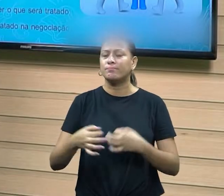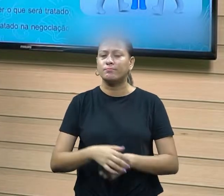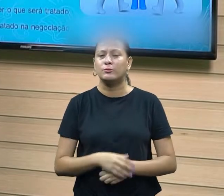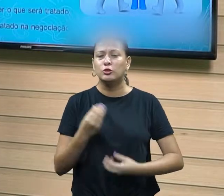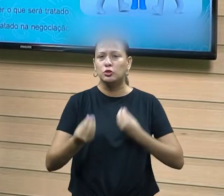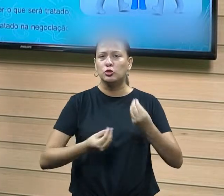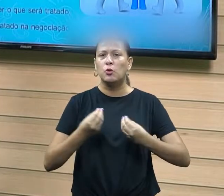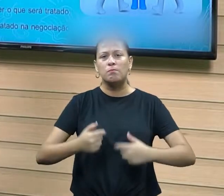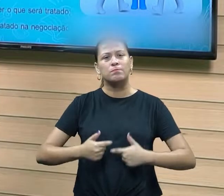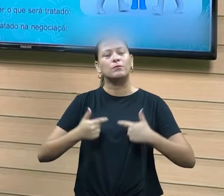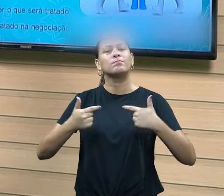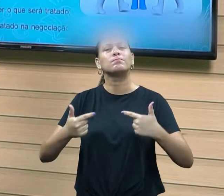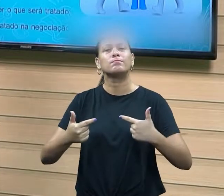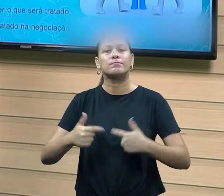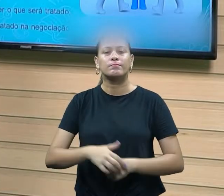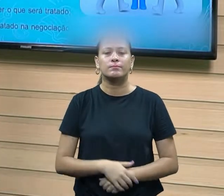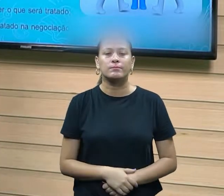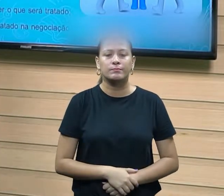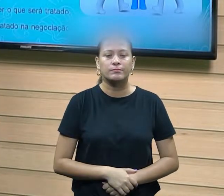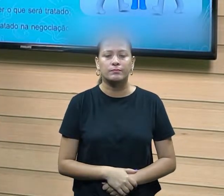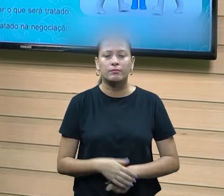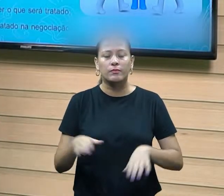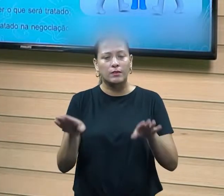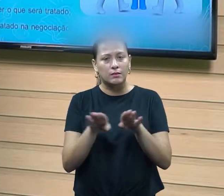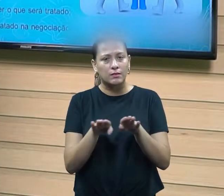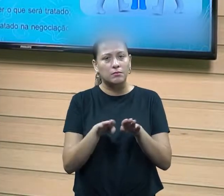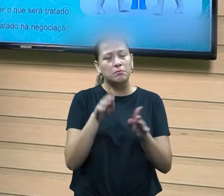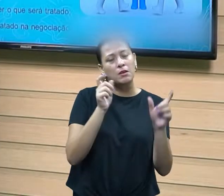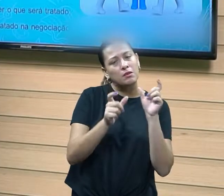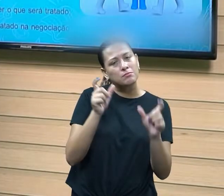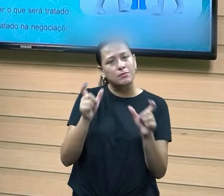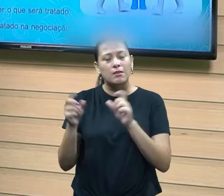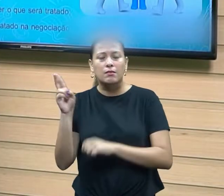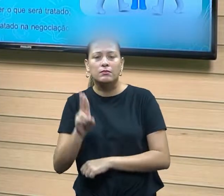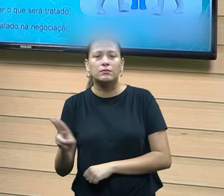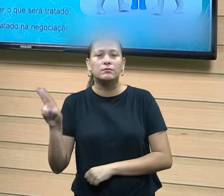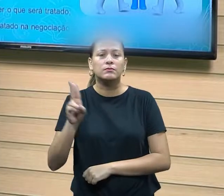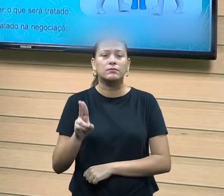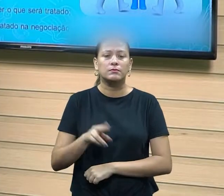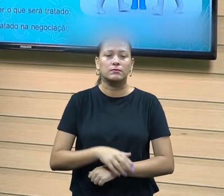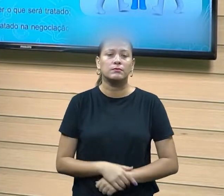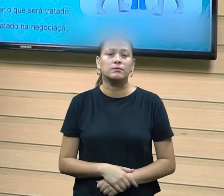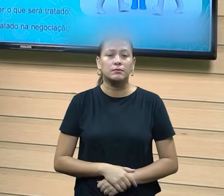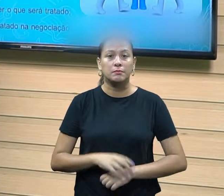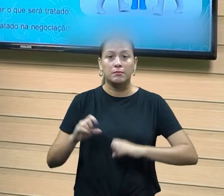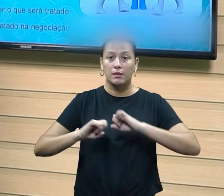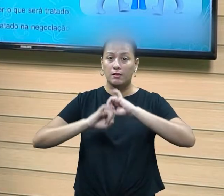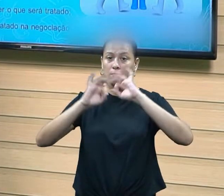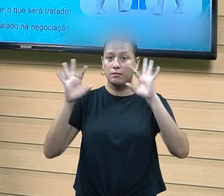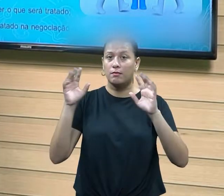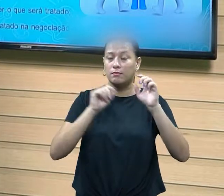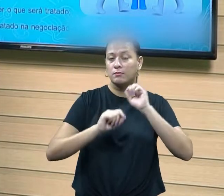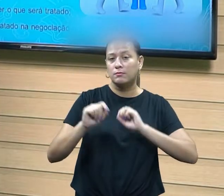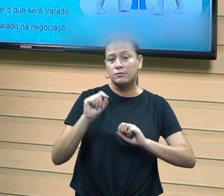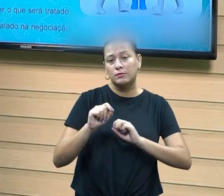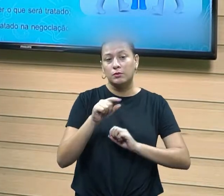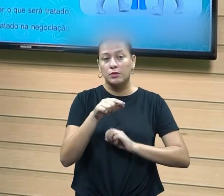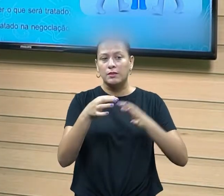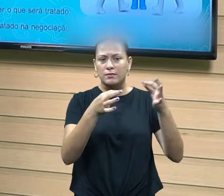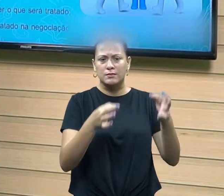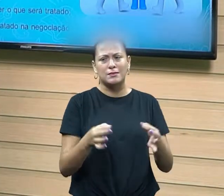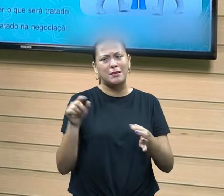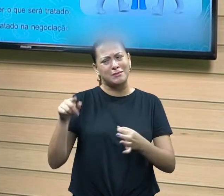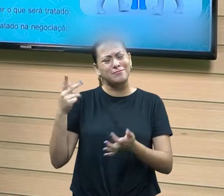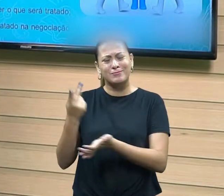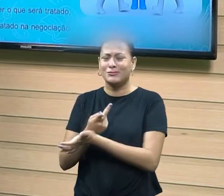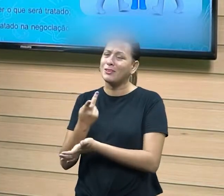saber como posicionar os termos que eu vou estar utilizando, né, justamente para deixar bem claro aquilo que é certo e